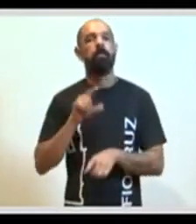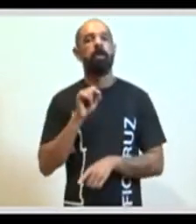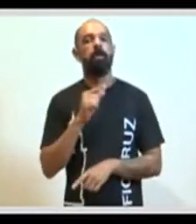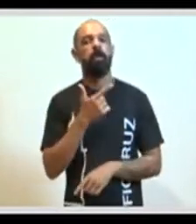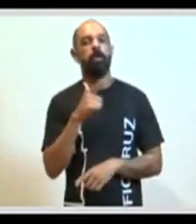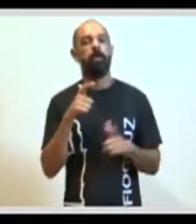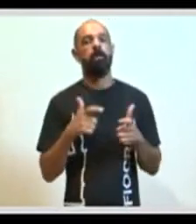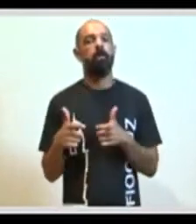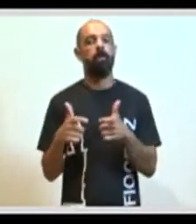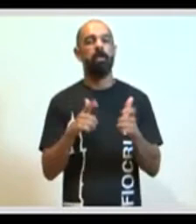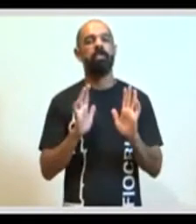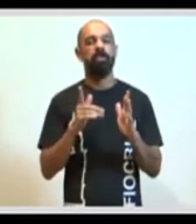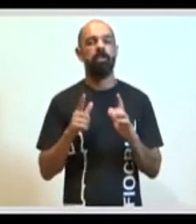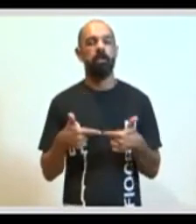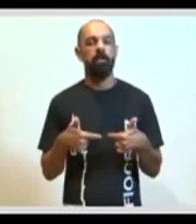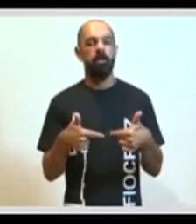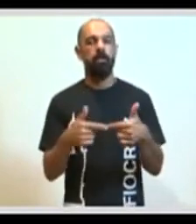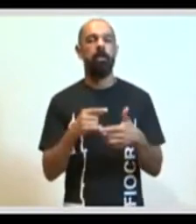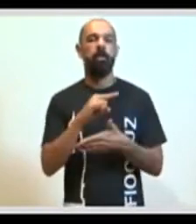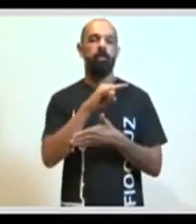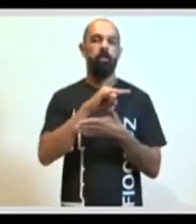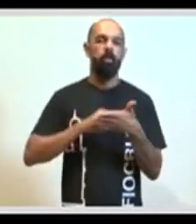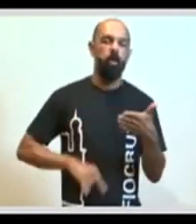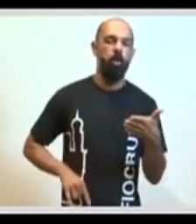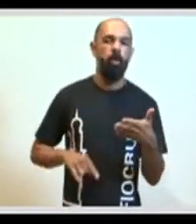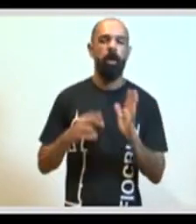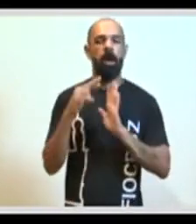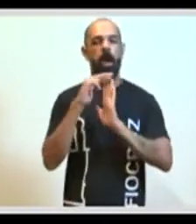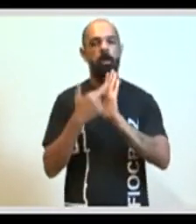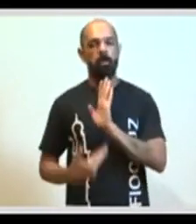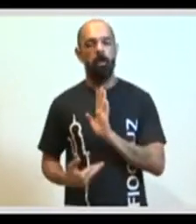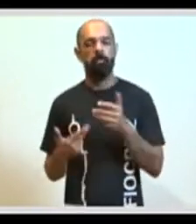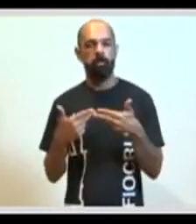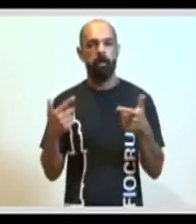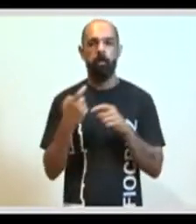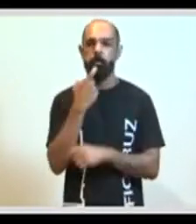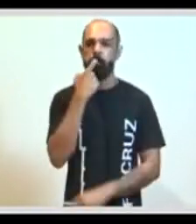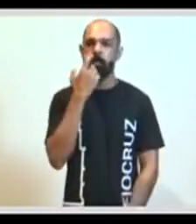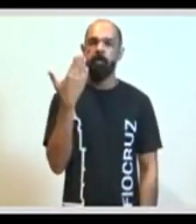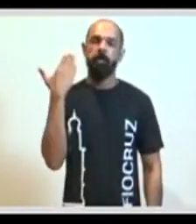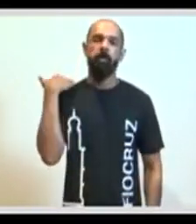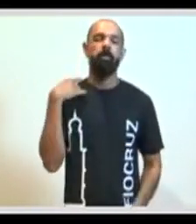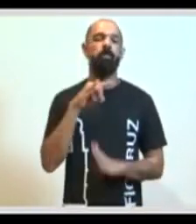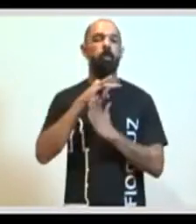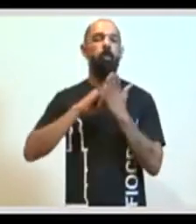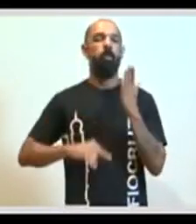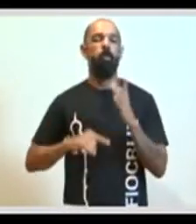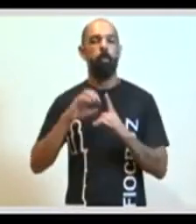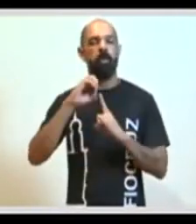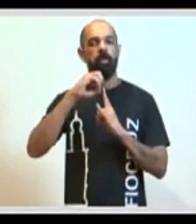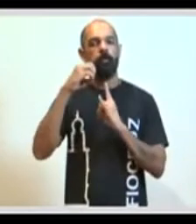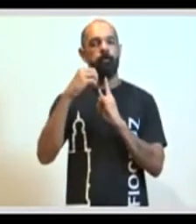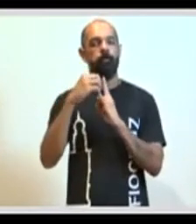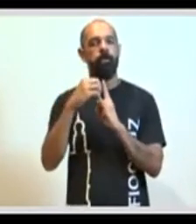posições que a FIOPUS tem colocado, documento do observatório. Mais recentemente, o documento que a FIOPUS